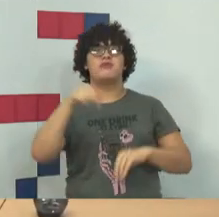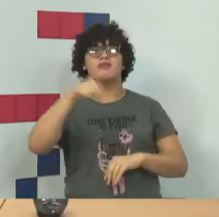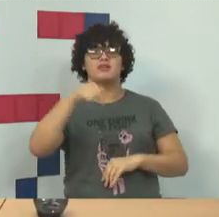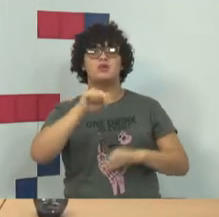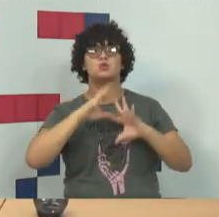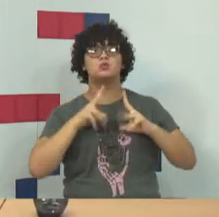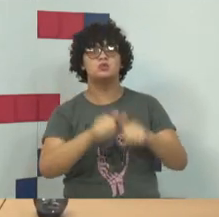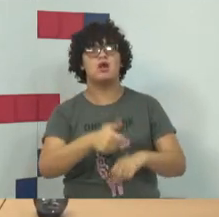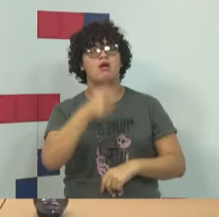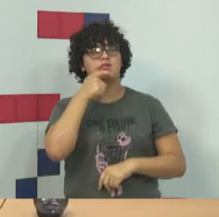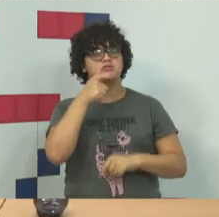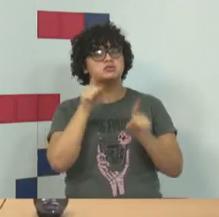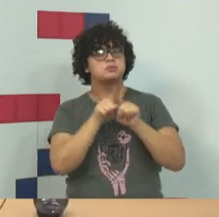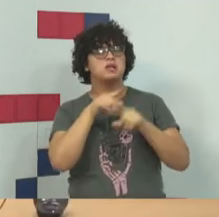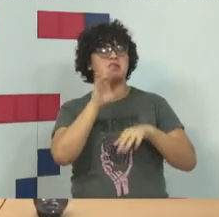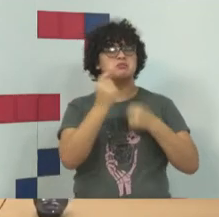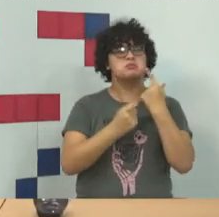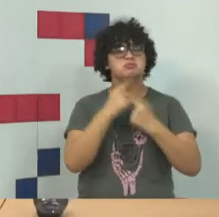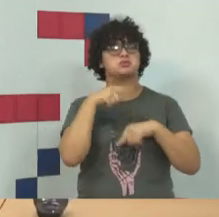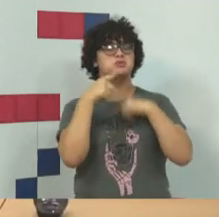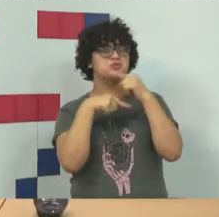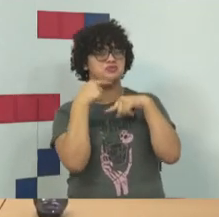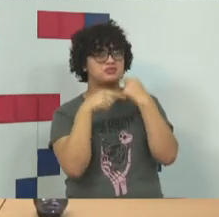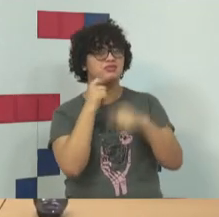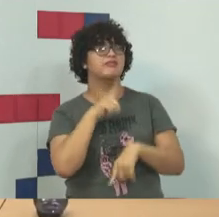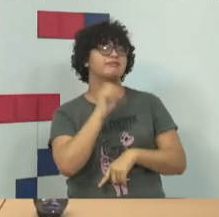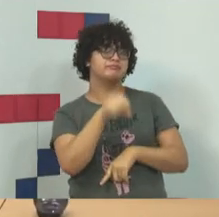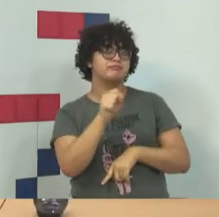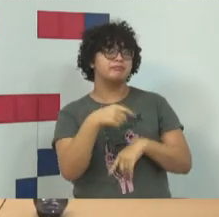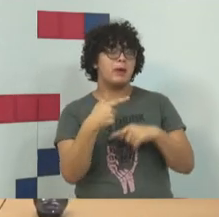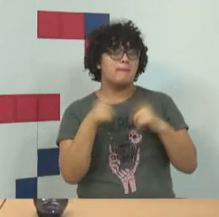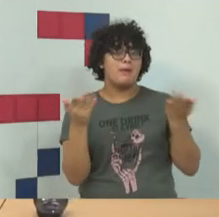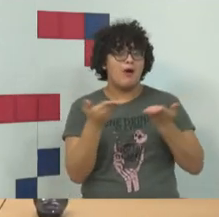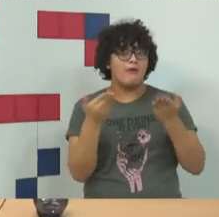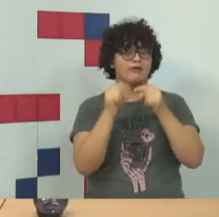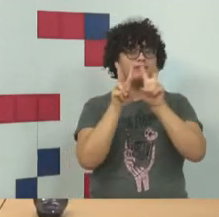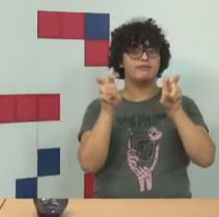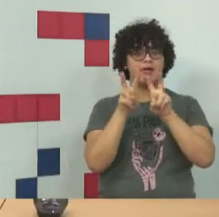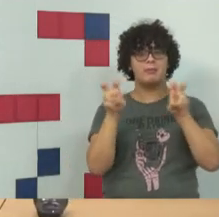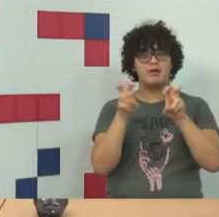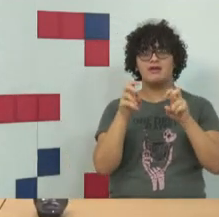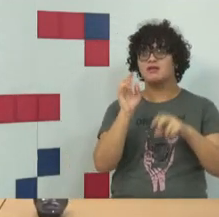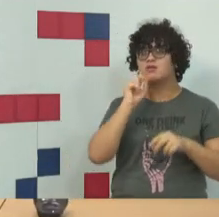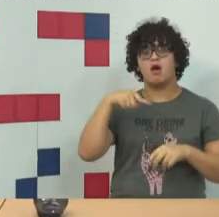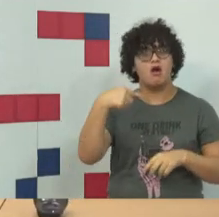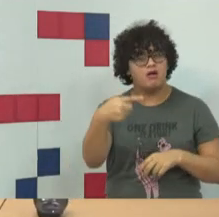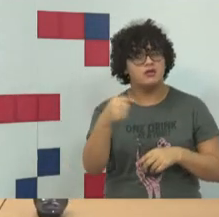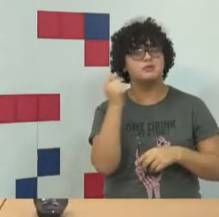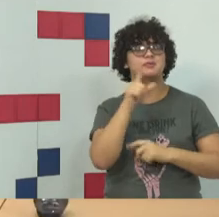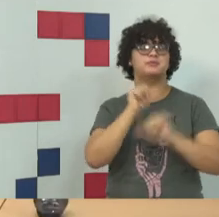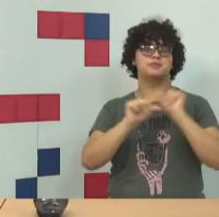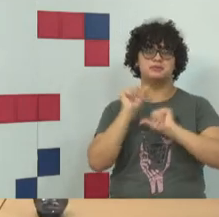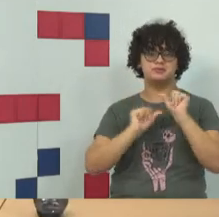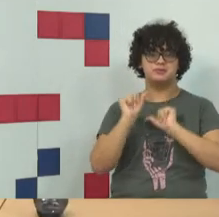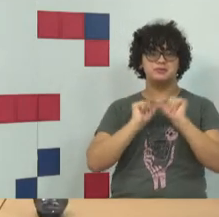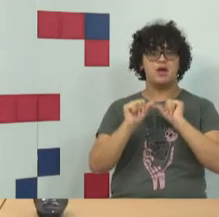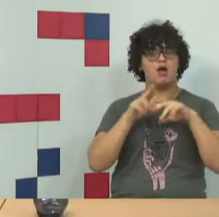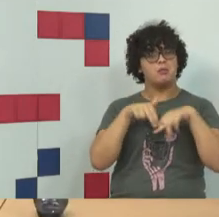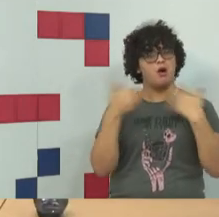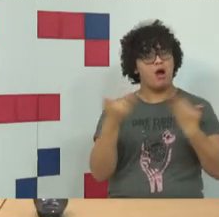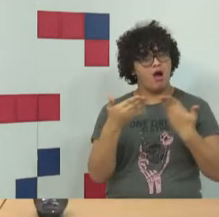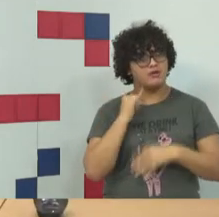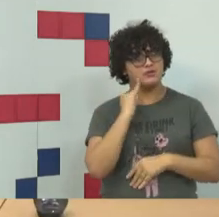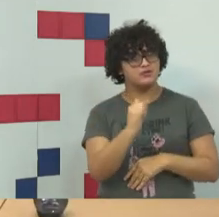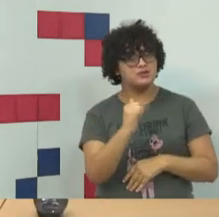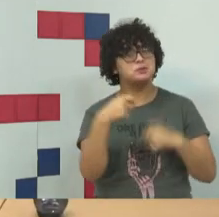assistem com essa dúvida, com essa empolgação, porque é um tema que a cada dia se renova, e é por isso que nós